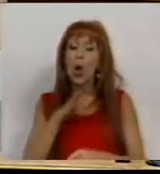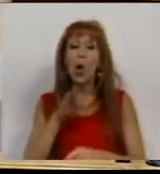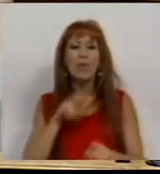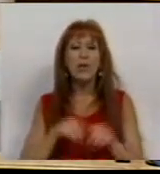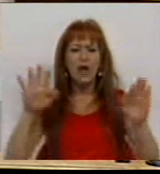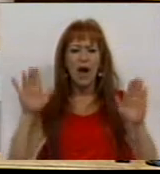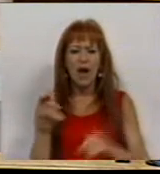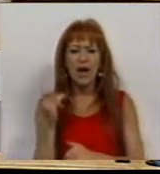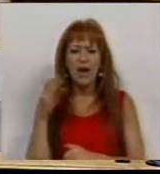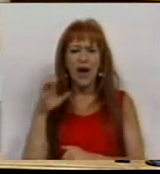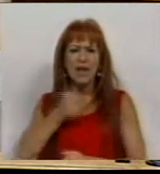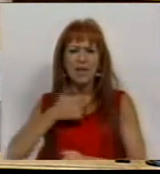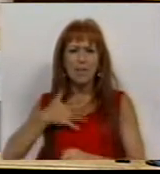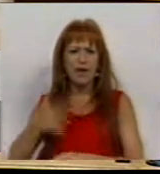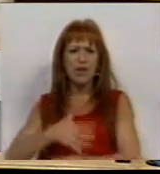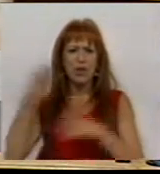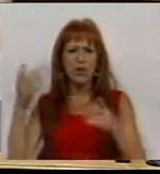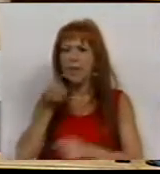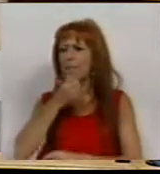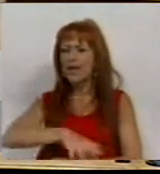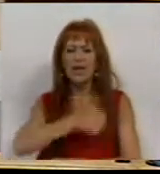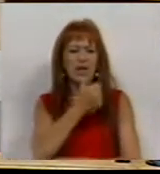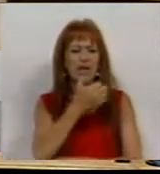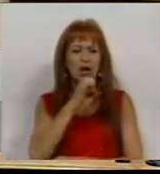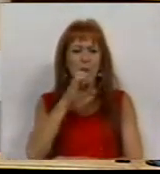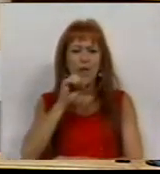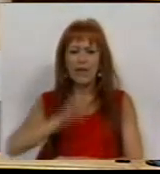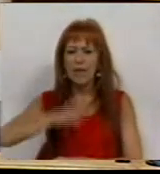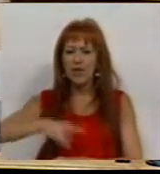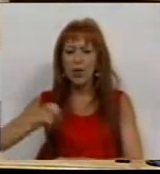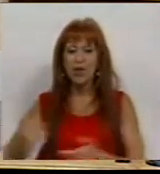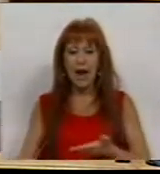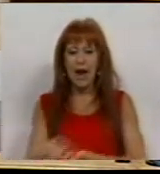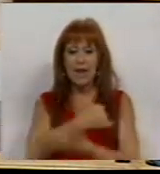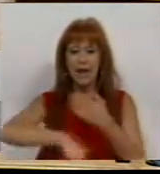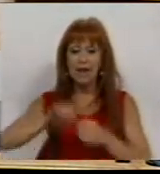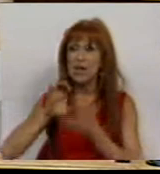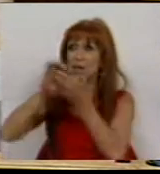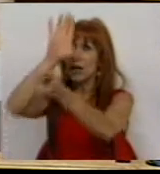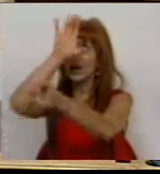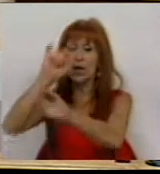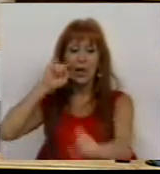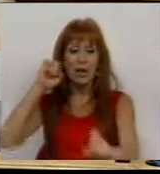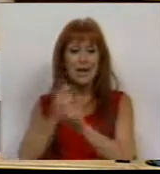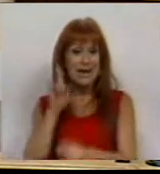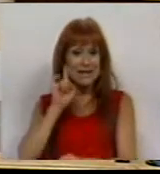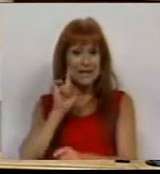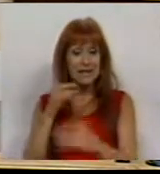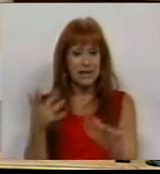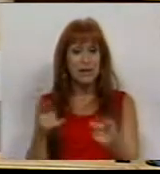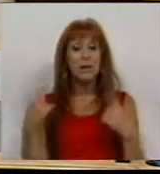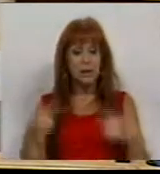por reduzir o IRC às grandes empresas, perdendo 580 milhões de euros de receita para o Estado. A cobrança deste valor